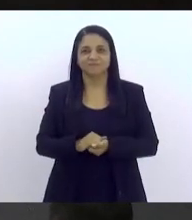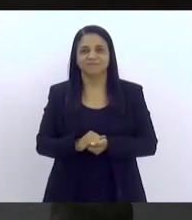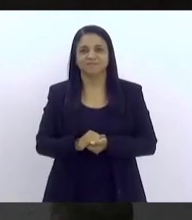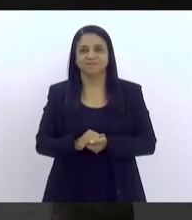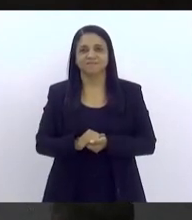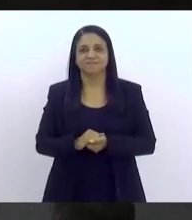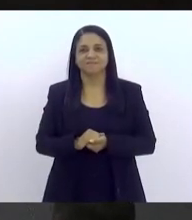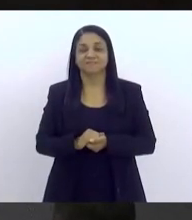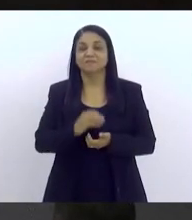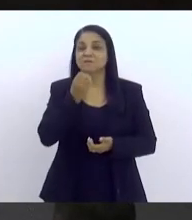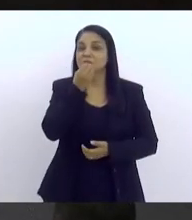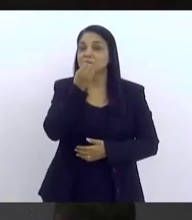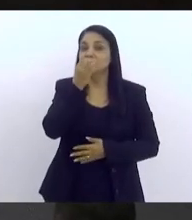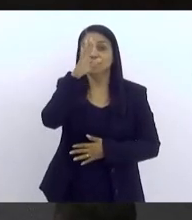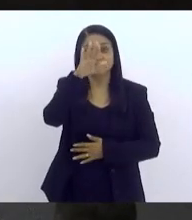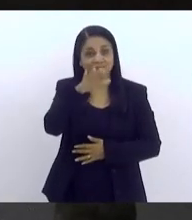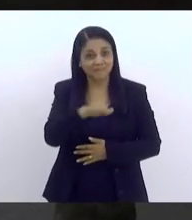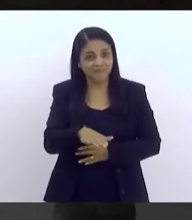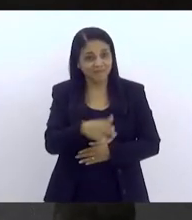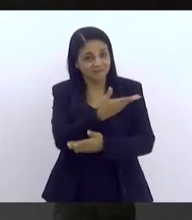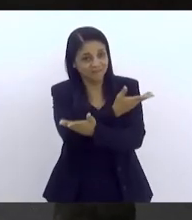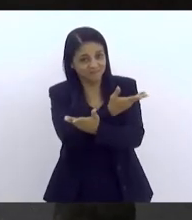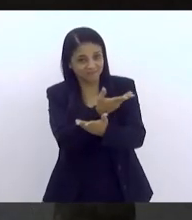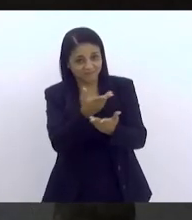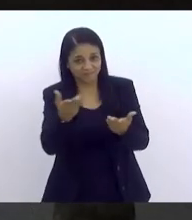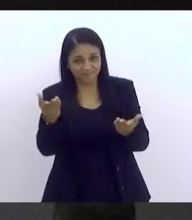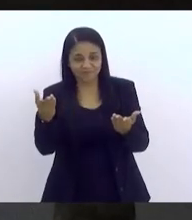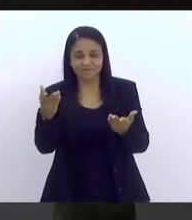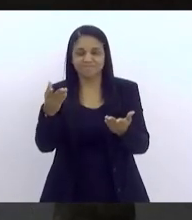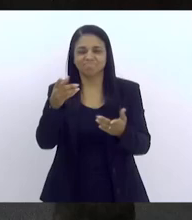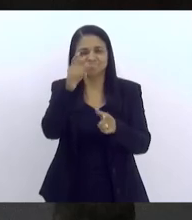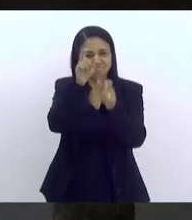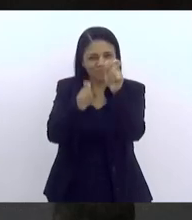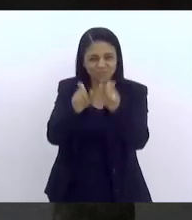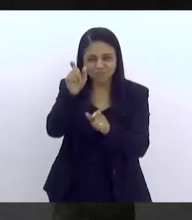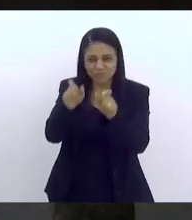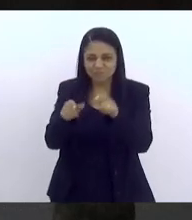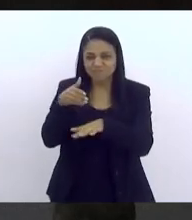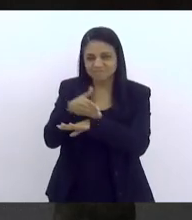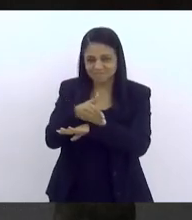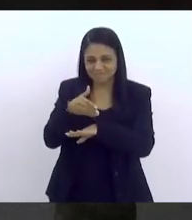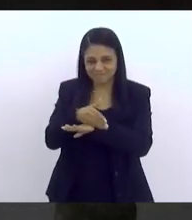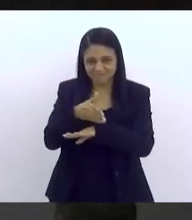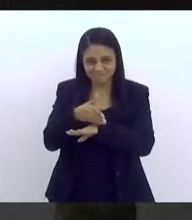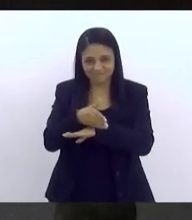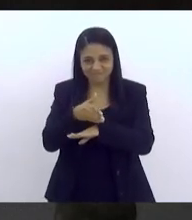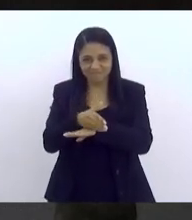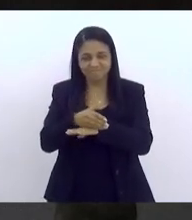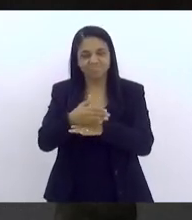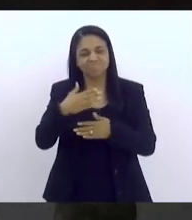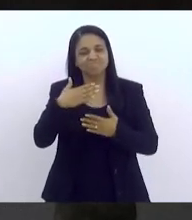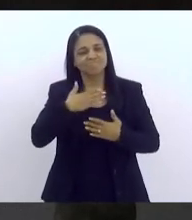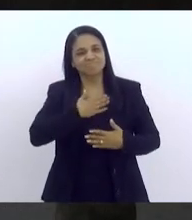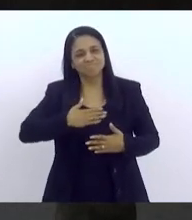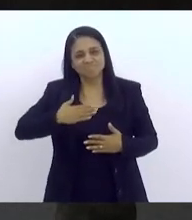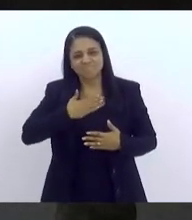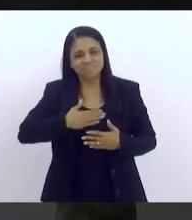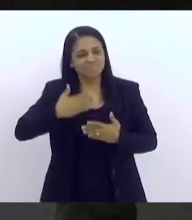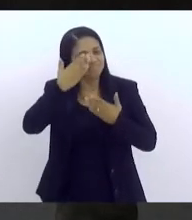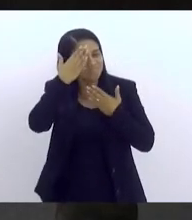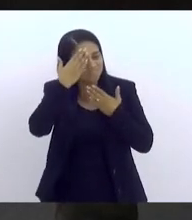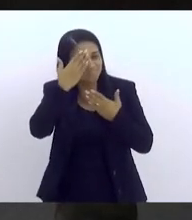Alô, boa tarde para todas as pessoas presentes. Quero agradecer imensamente a comissão